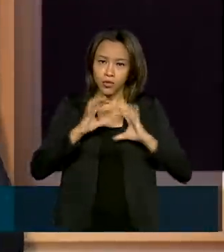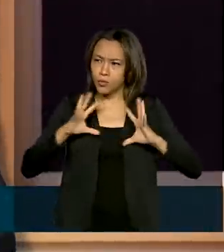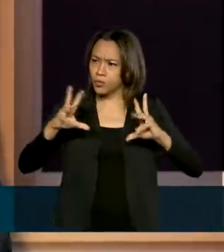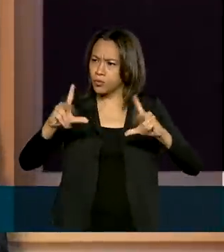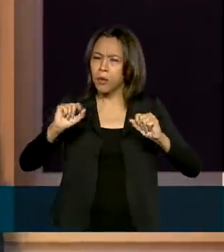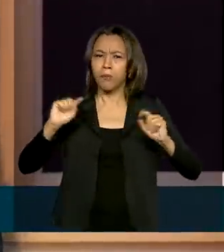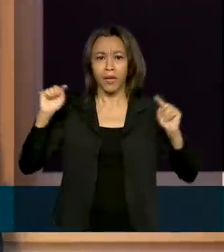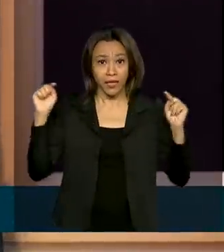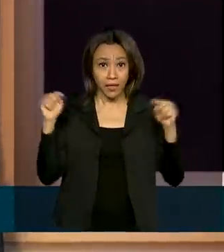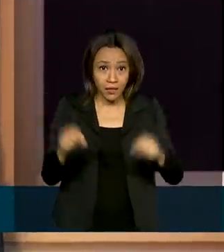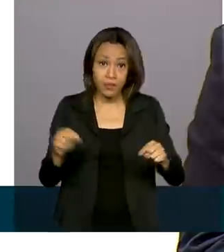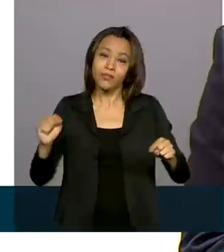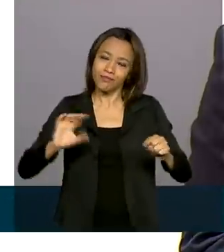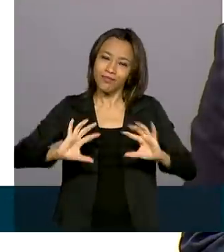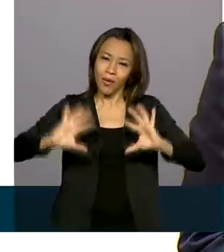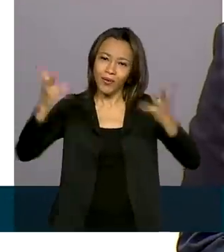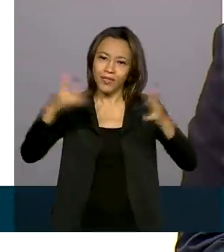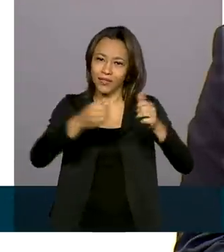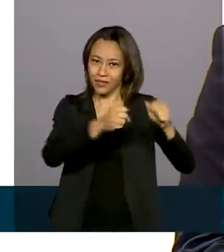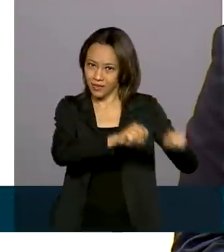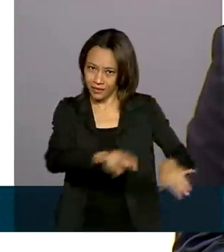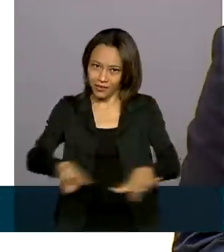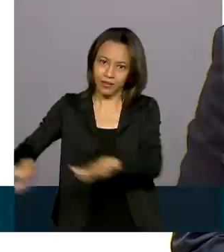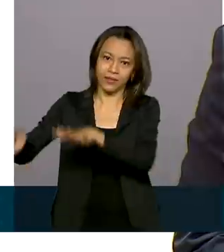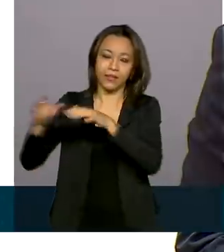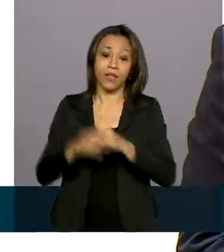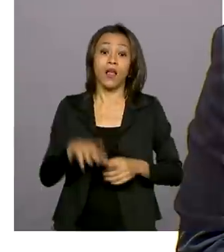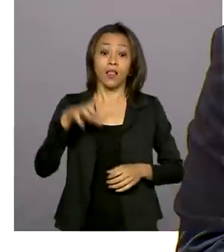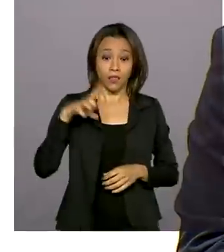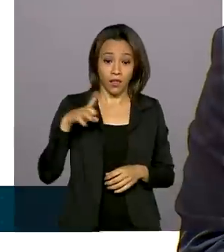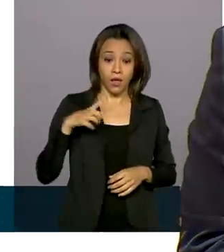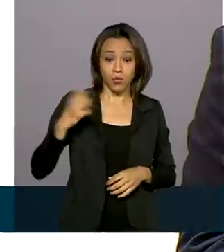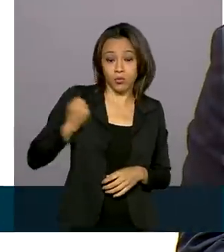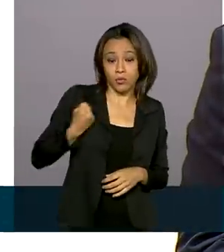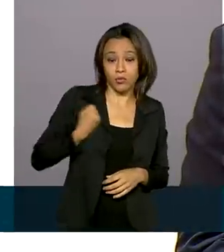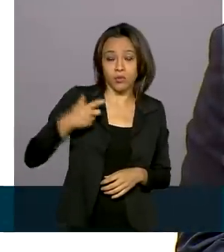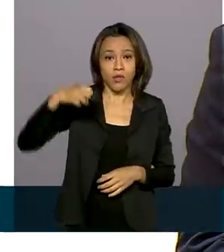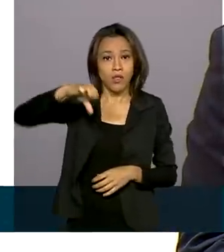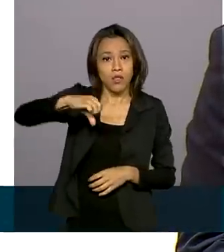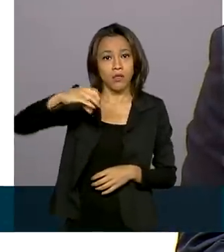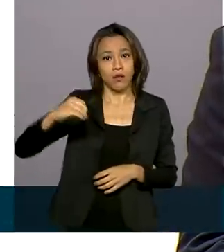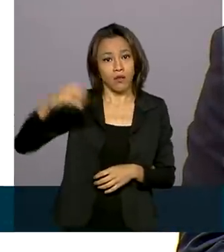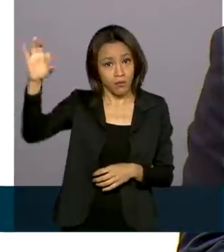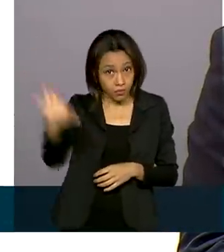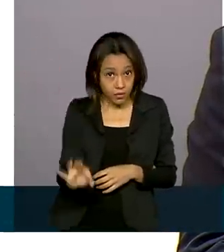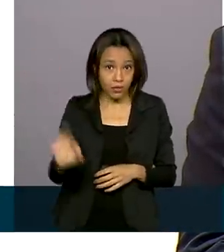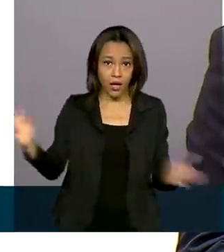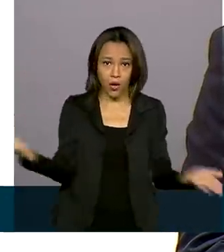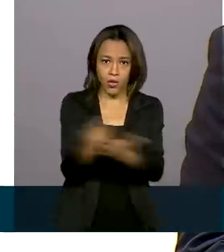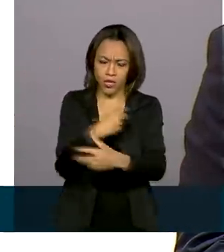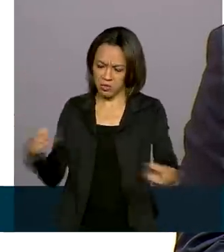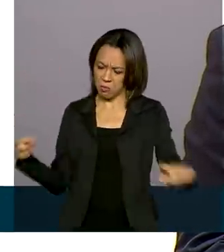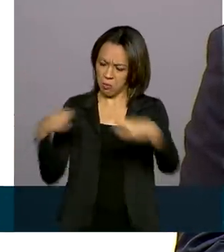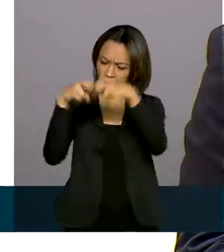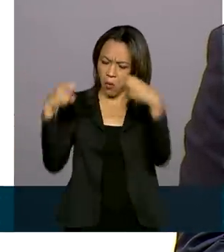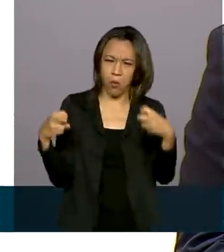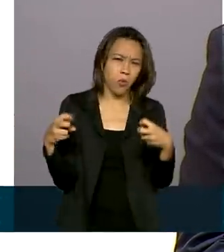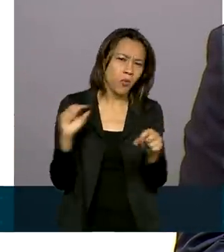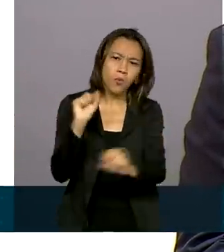para que isso pudesse acontecer. Nós temos números que em ordem de 90% dos acidentes que ocorrem em trânsito são por